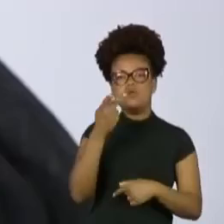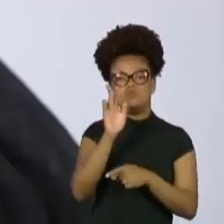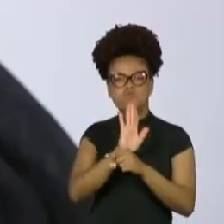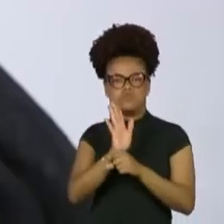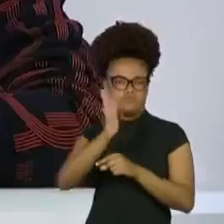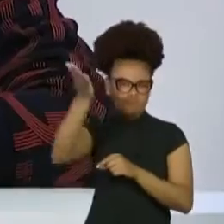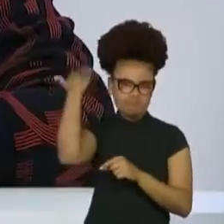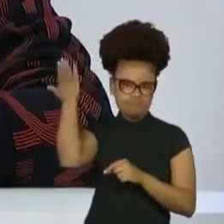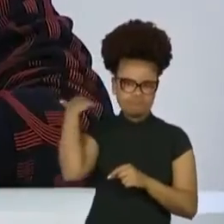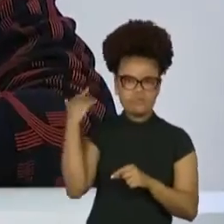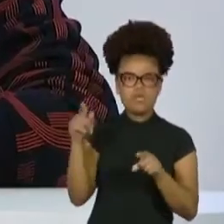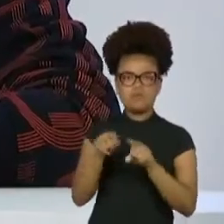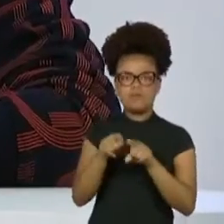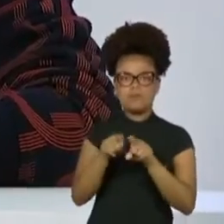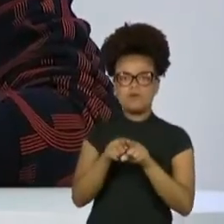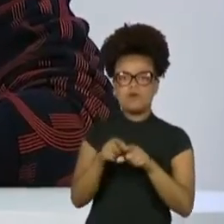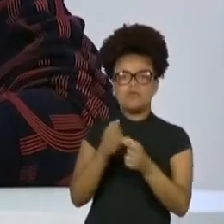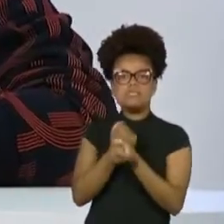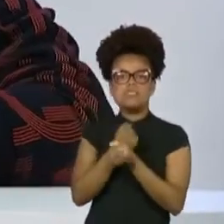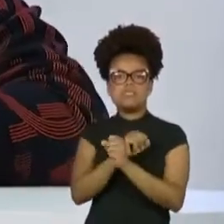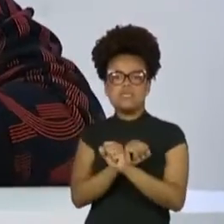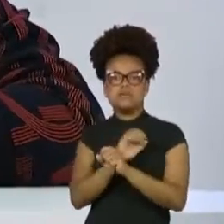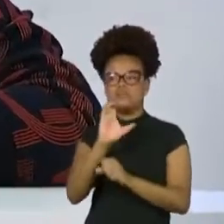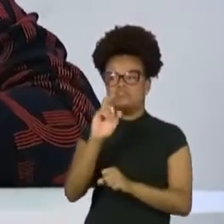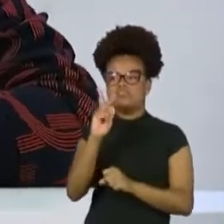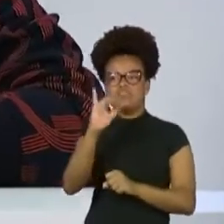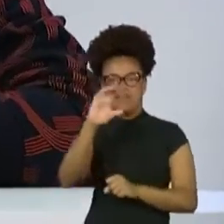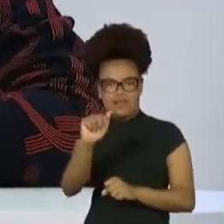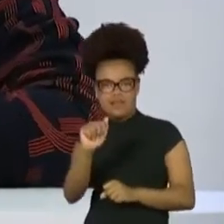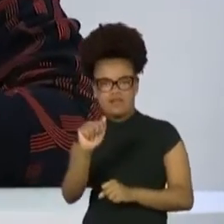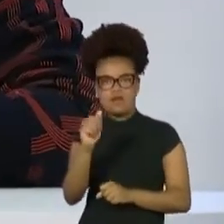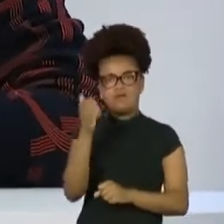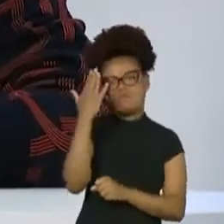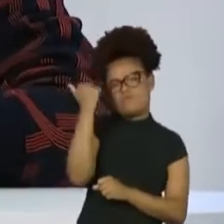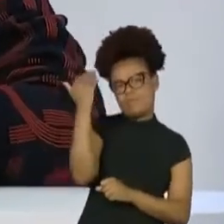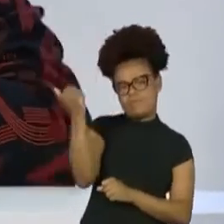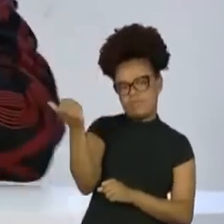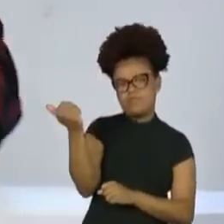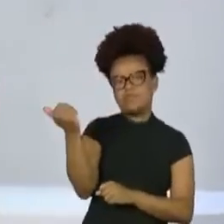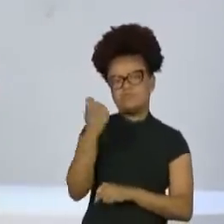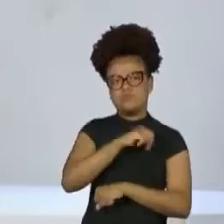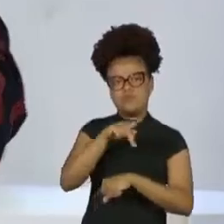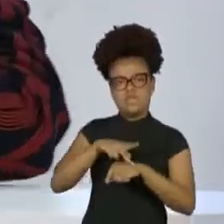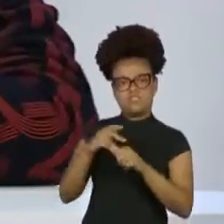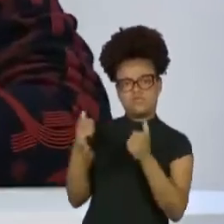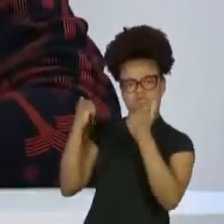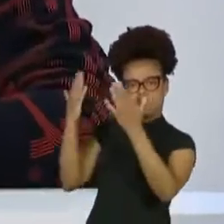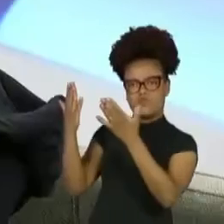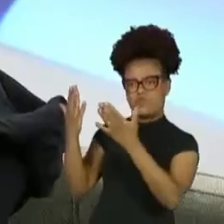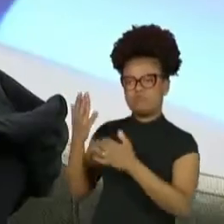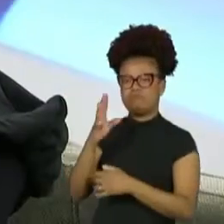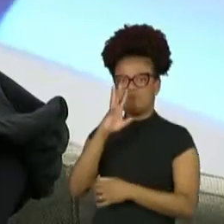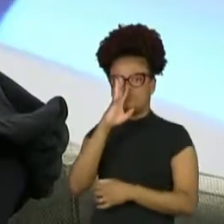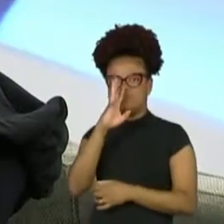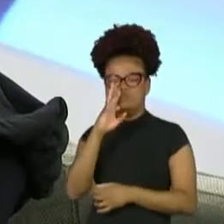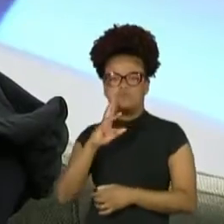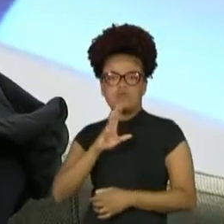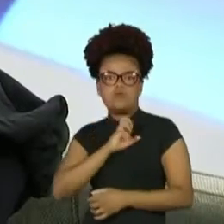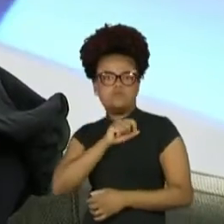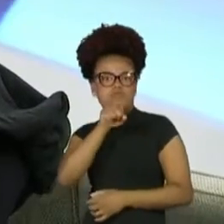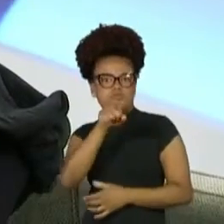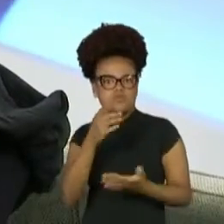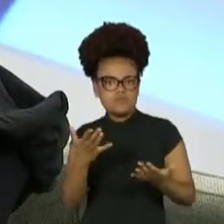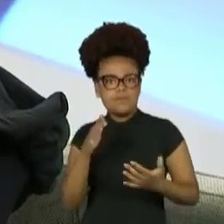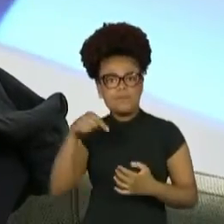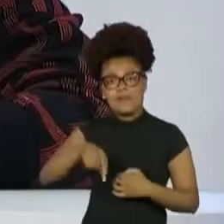chegou a fazer algo muito grande, que foi levar o nome do Brasil lá para fora, falando de uma pauta que o Brasil ainda negava. É verdade. E aí a minha pergunta... É